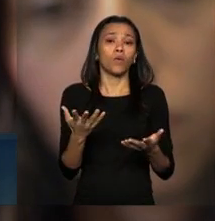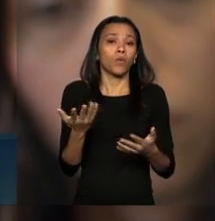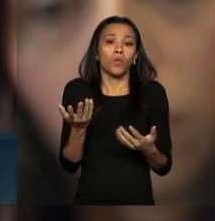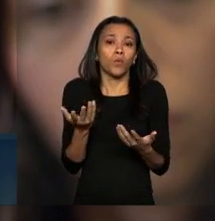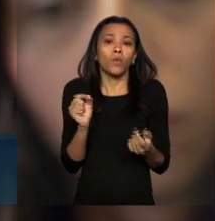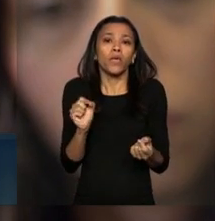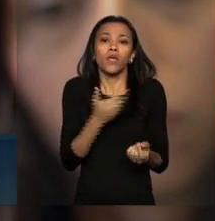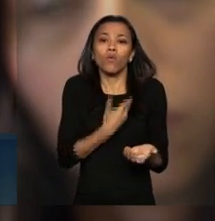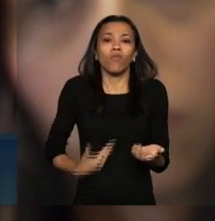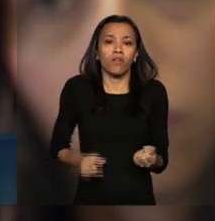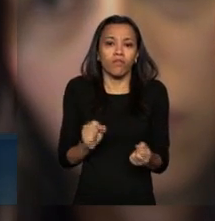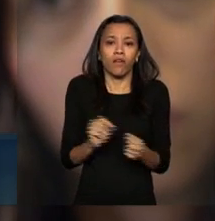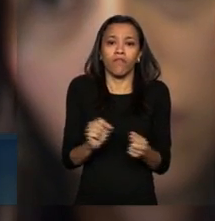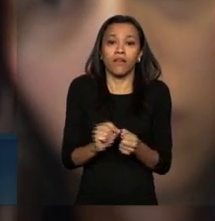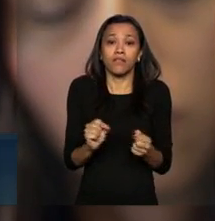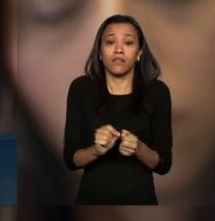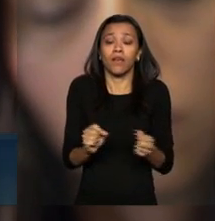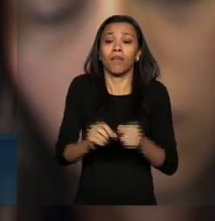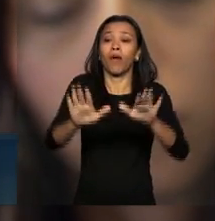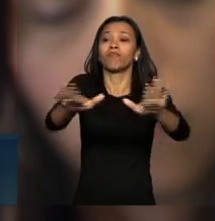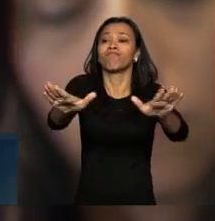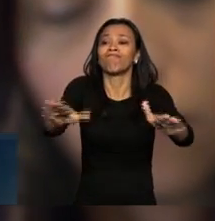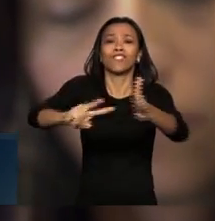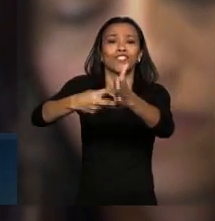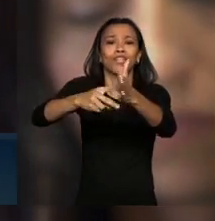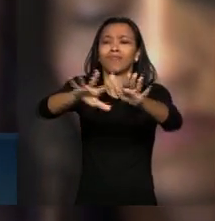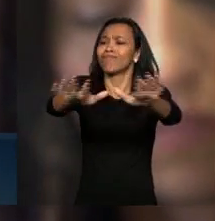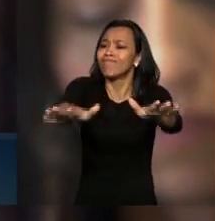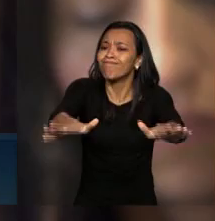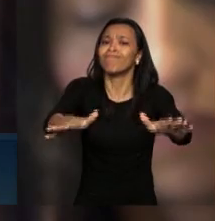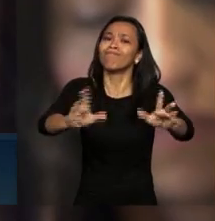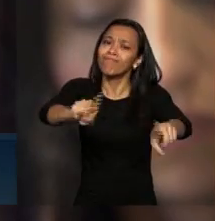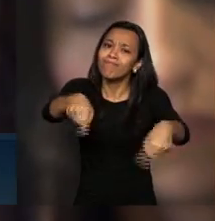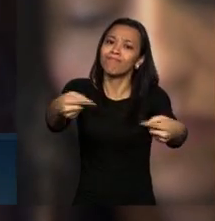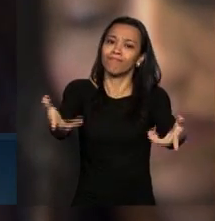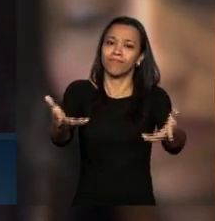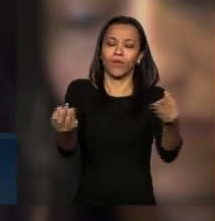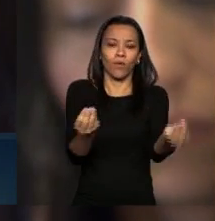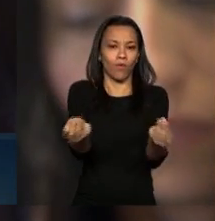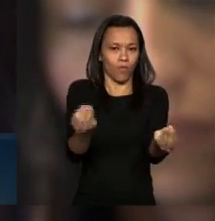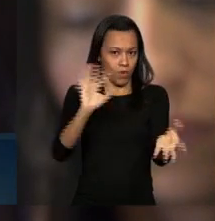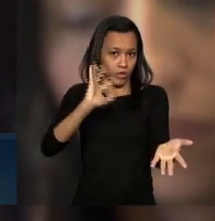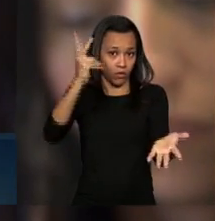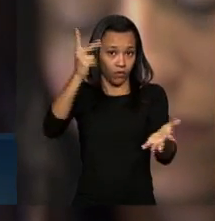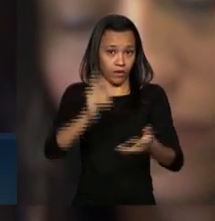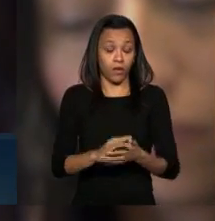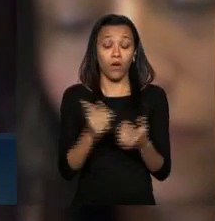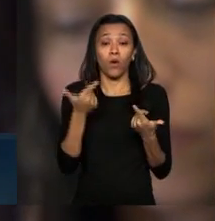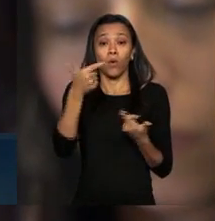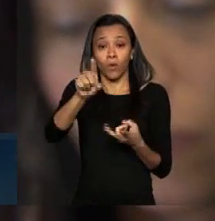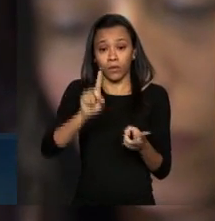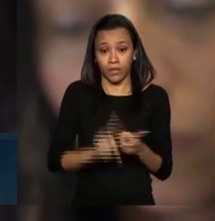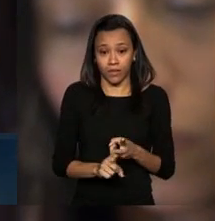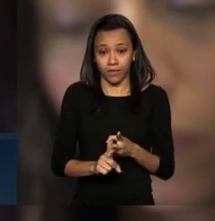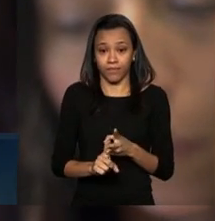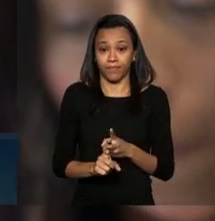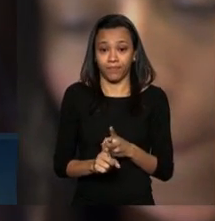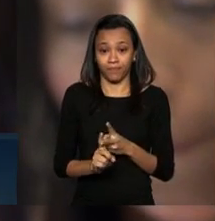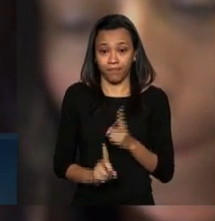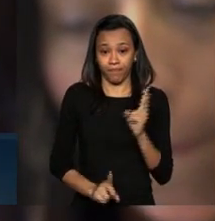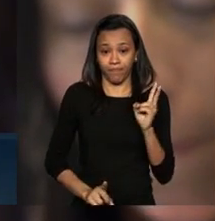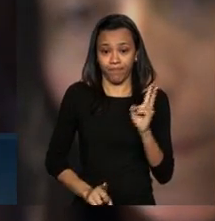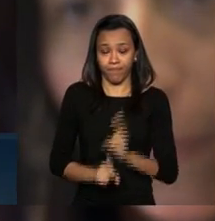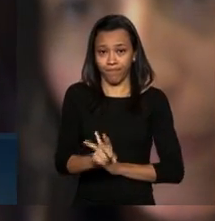e queria aproveitar para perguntar se cumprindo a minha cota inflacionária de perguntas viu ministro Levi